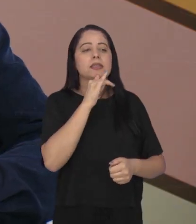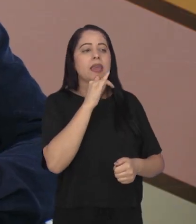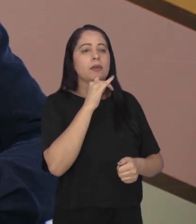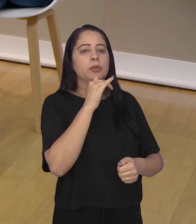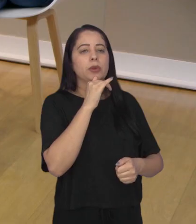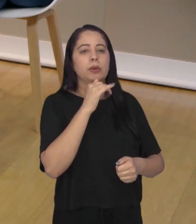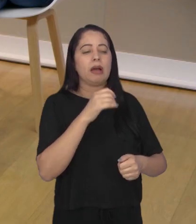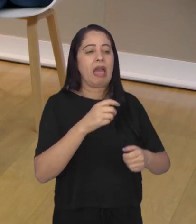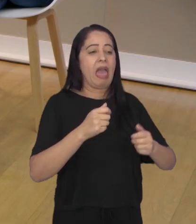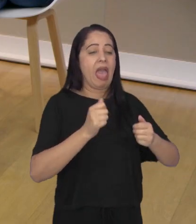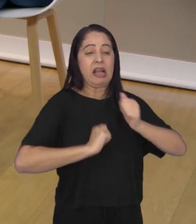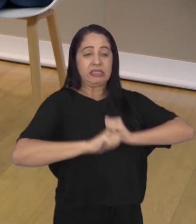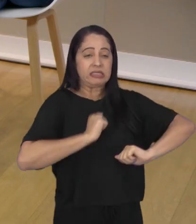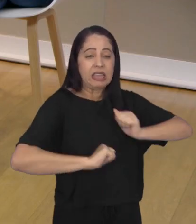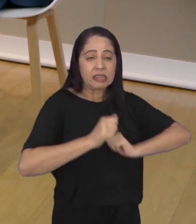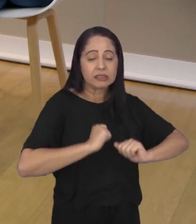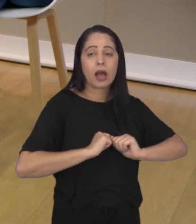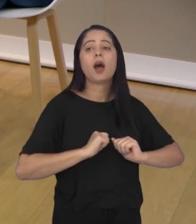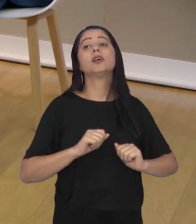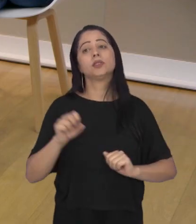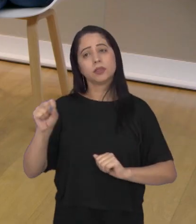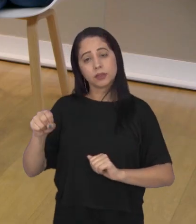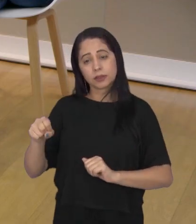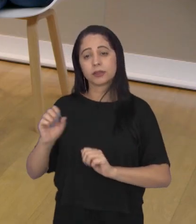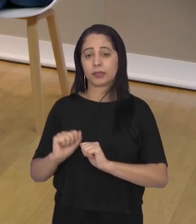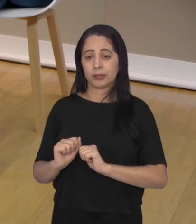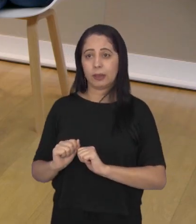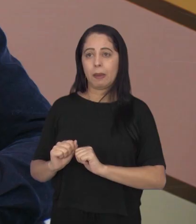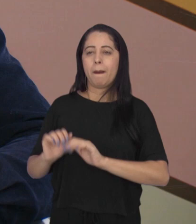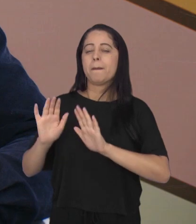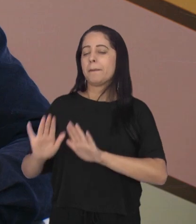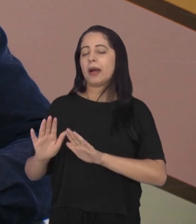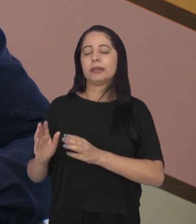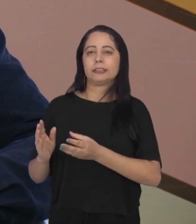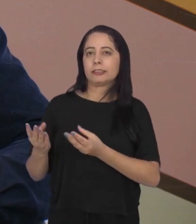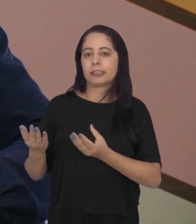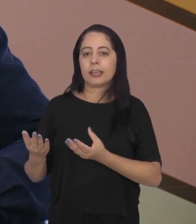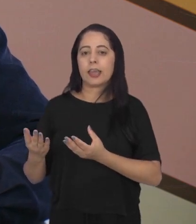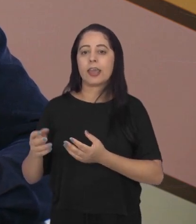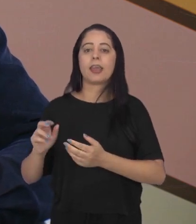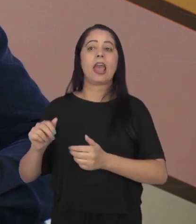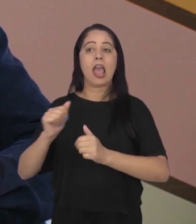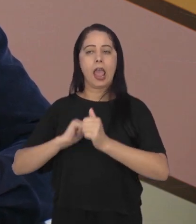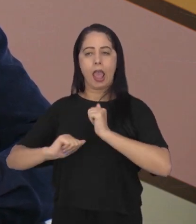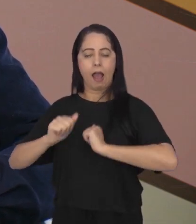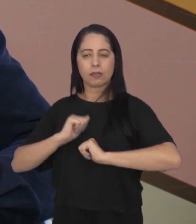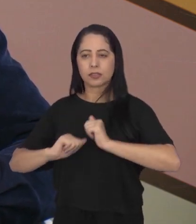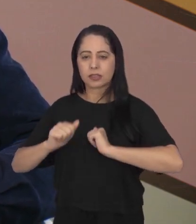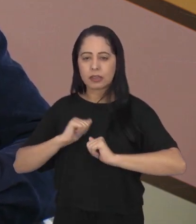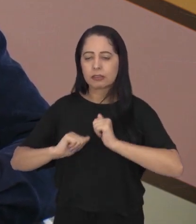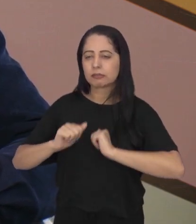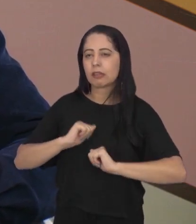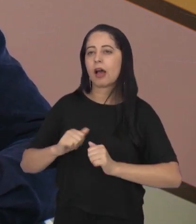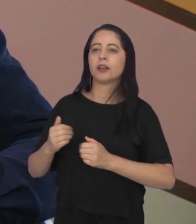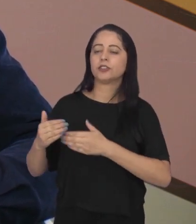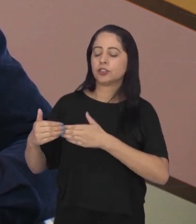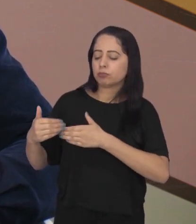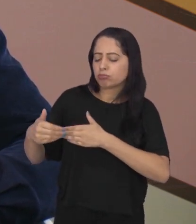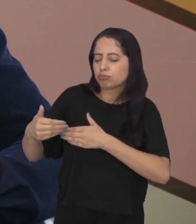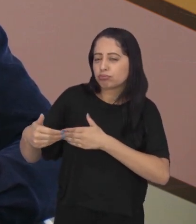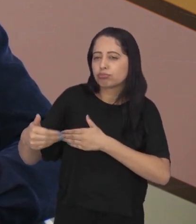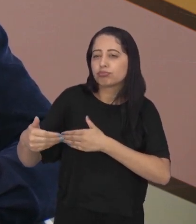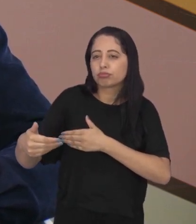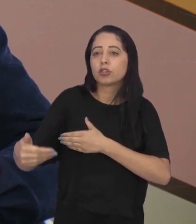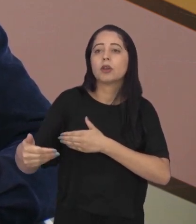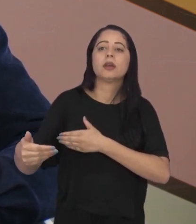ansiedade, a pessoa chega... Sim. Também, crises de ansiedade, mas psicosomatizações, né? São crises conversíveis. Quando